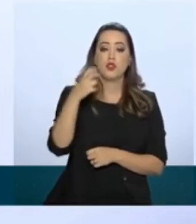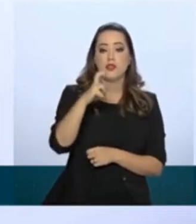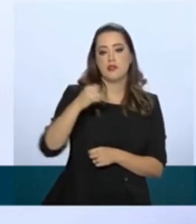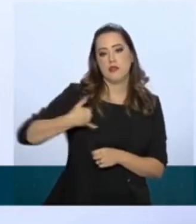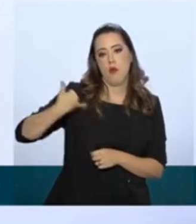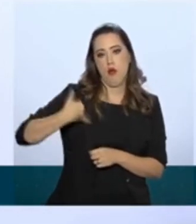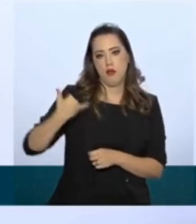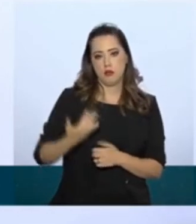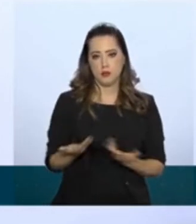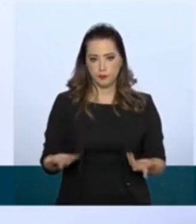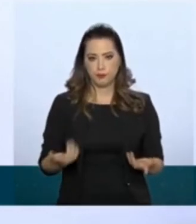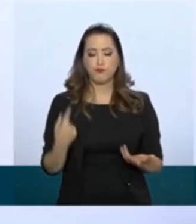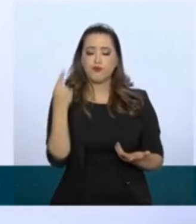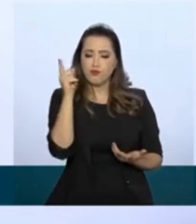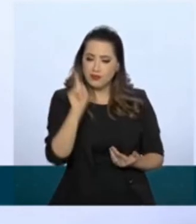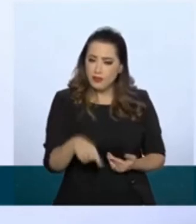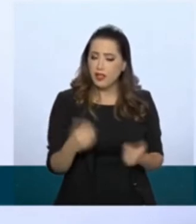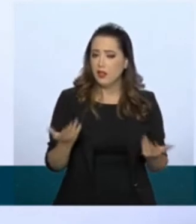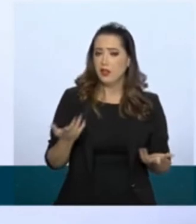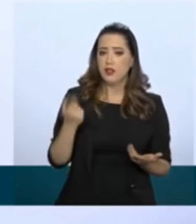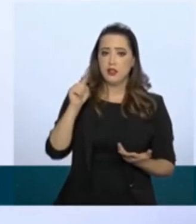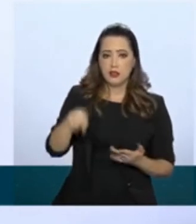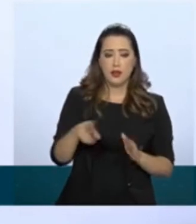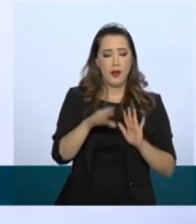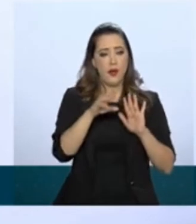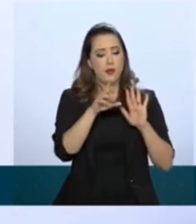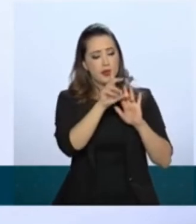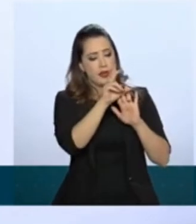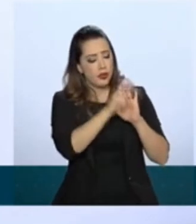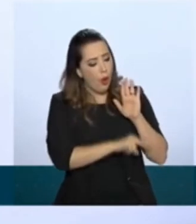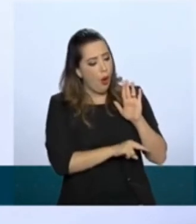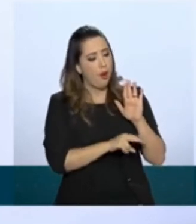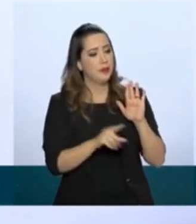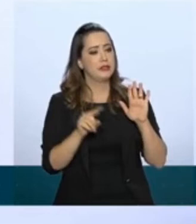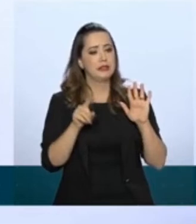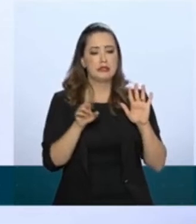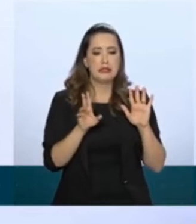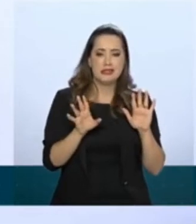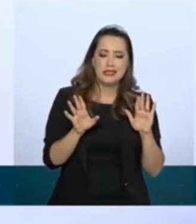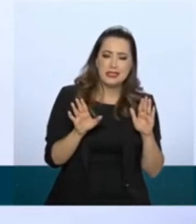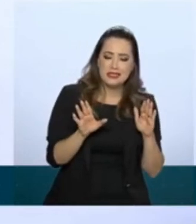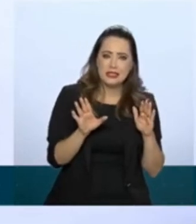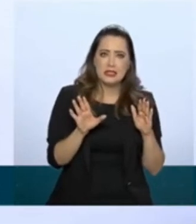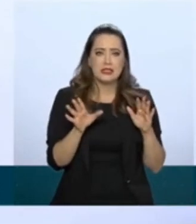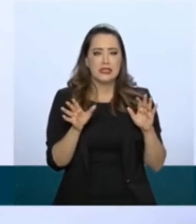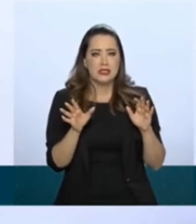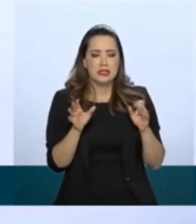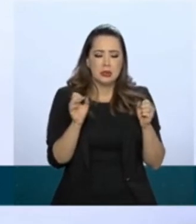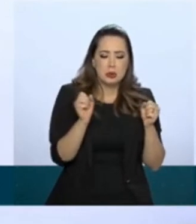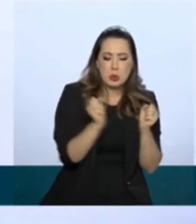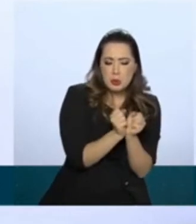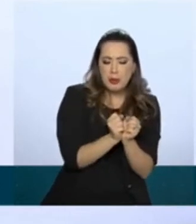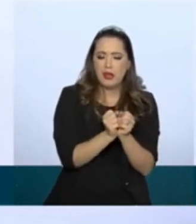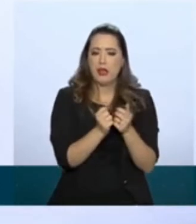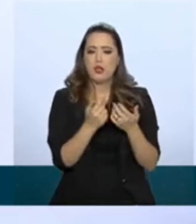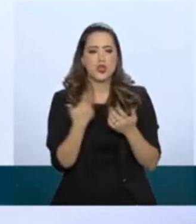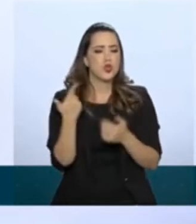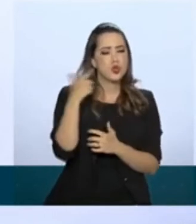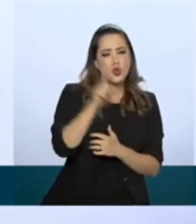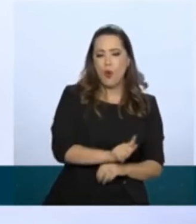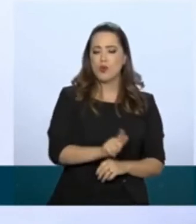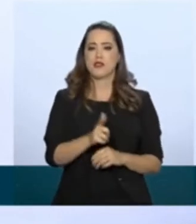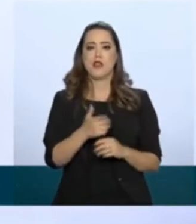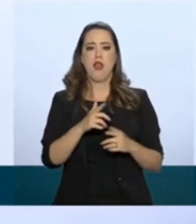realmente livres para lutarmos por aquilo que interessa ao nosso Brasil. Nós